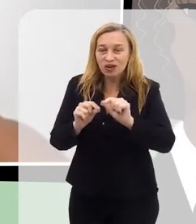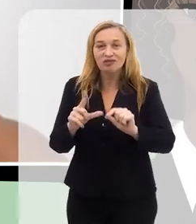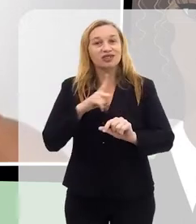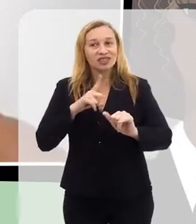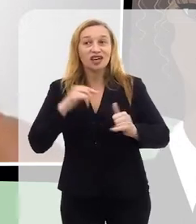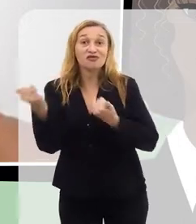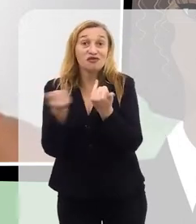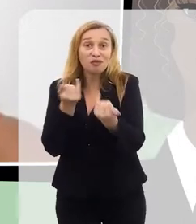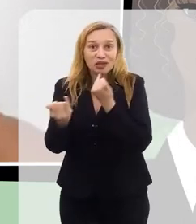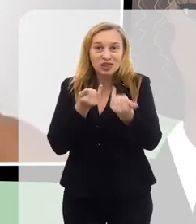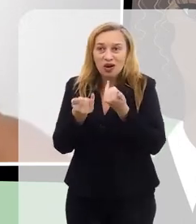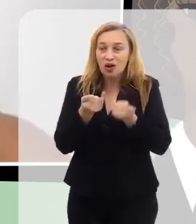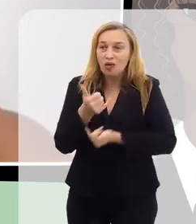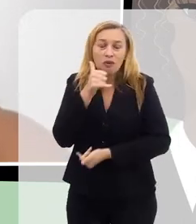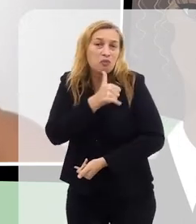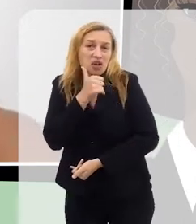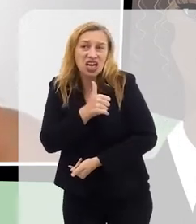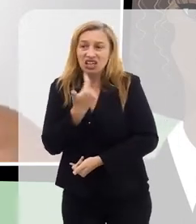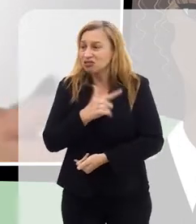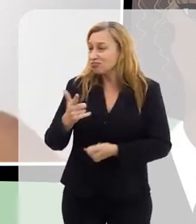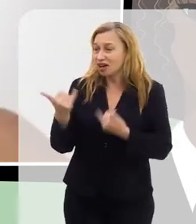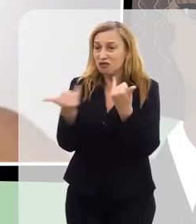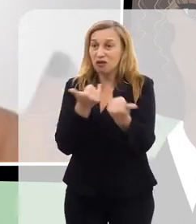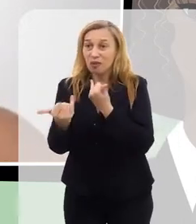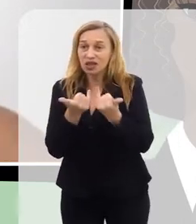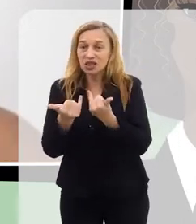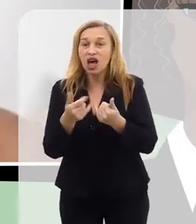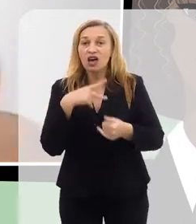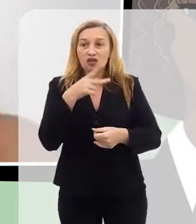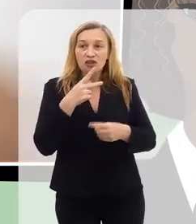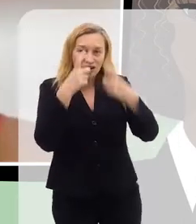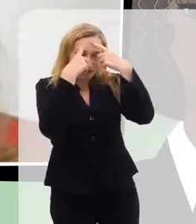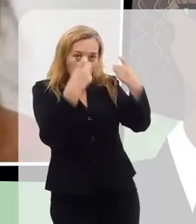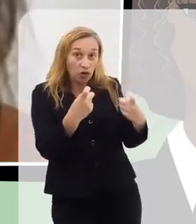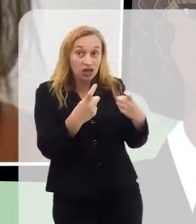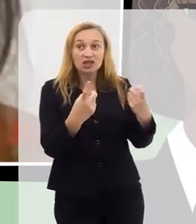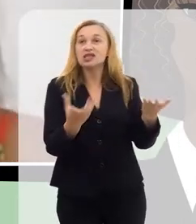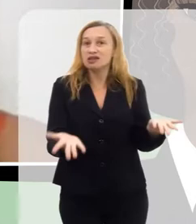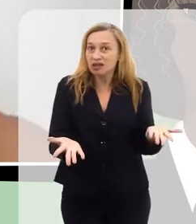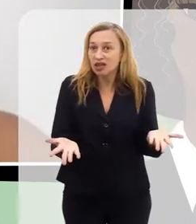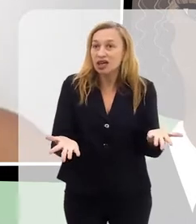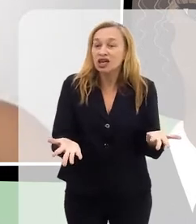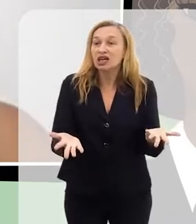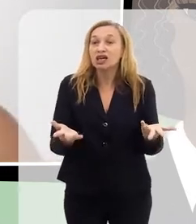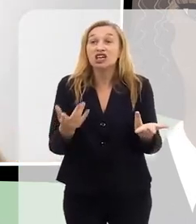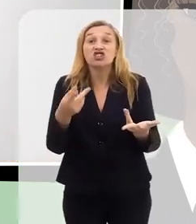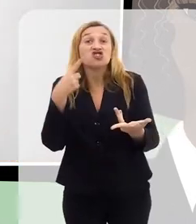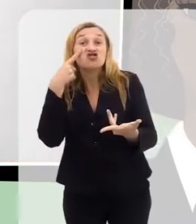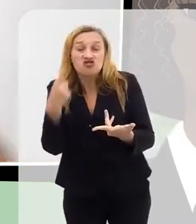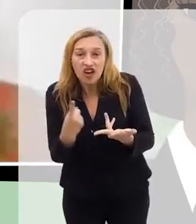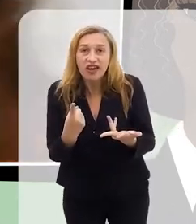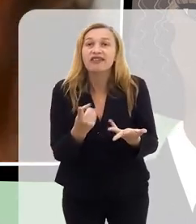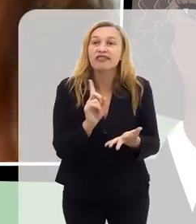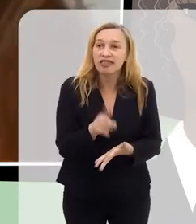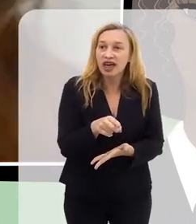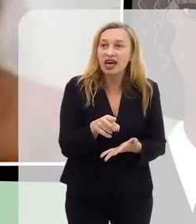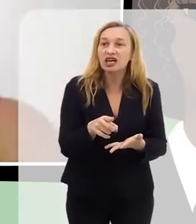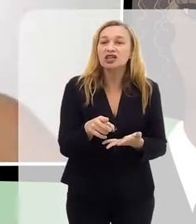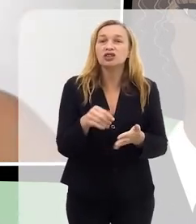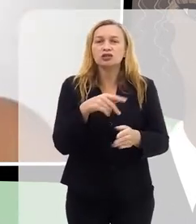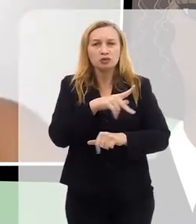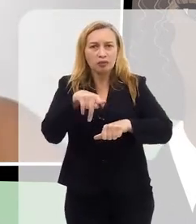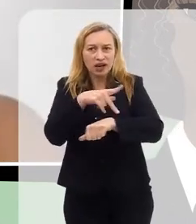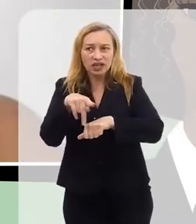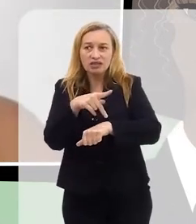informação. Uma mulher que não é informada, e aí eu volto a falar da violência que a gente presencia, né? No